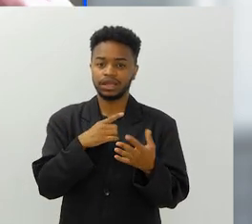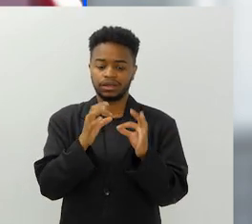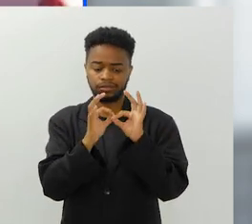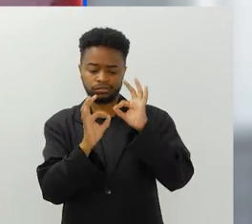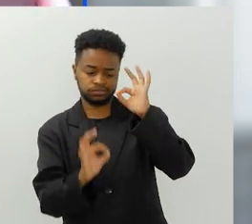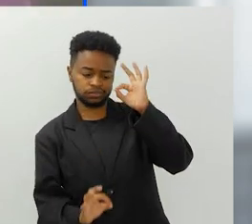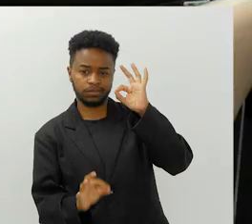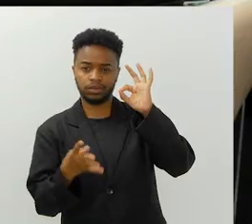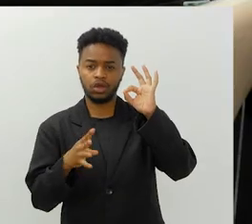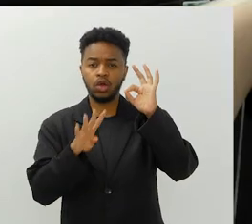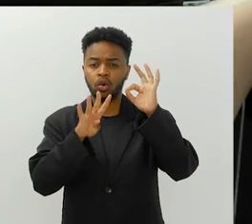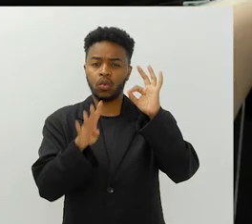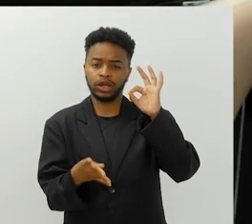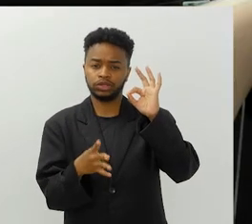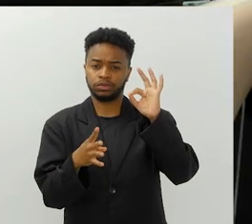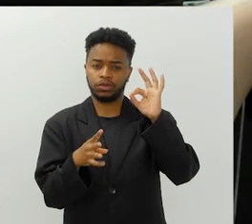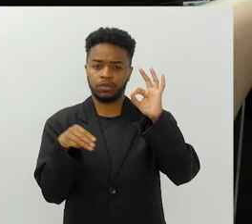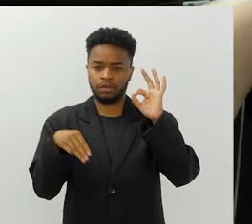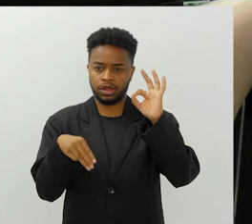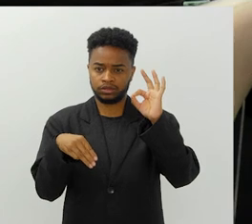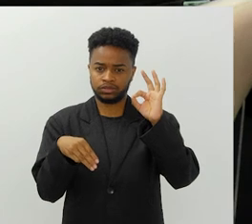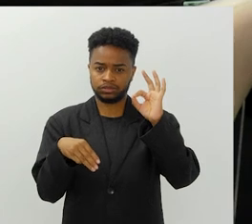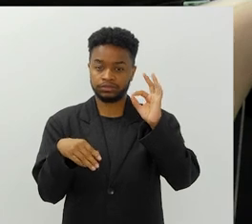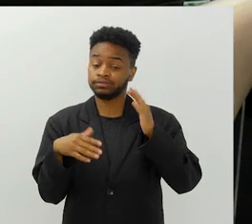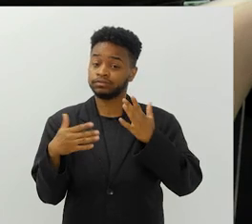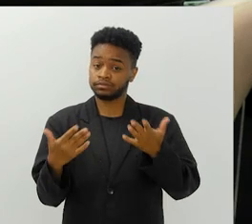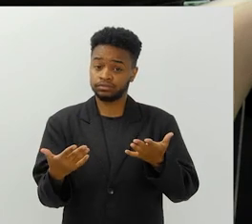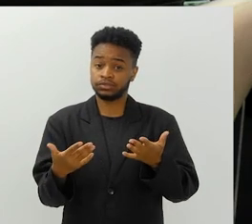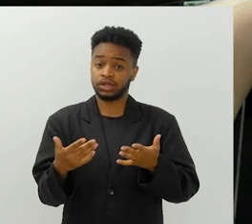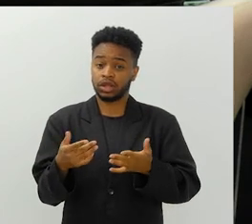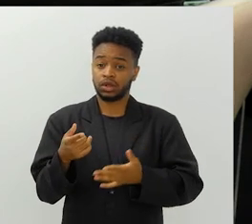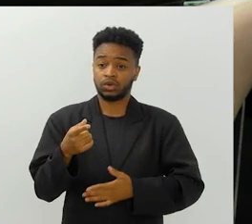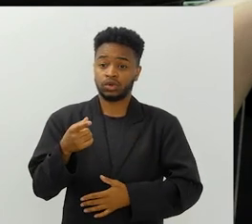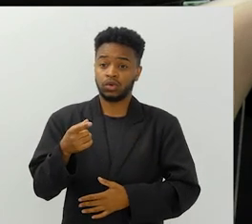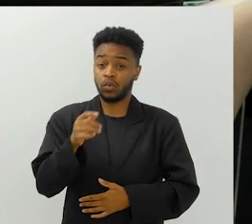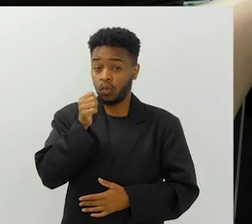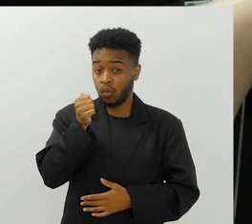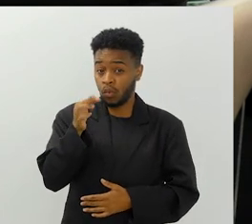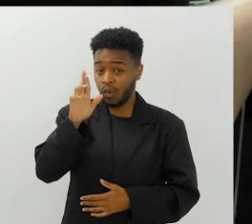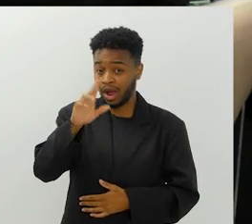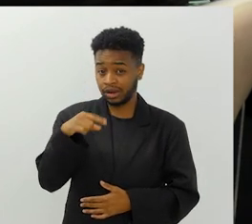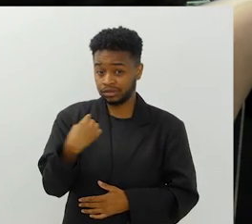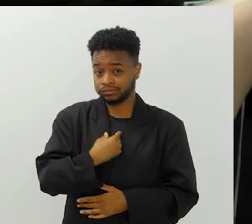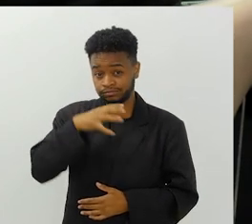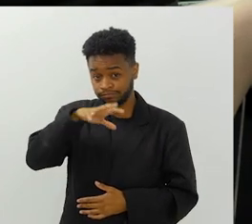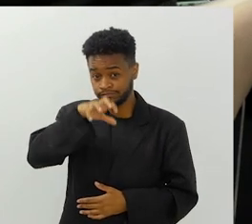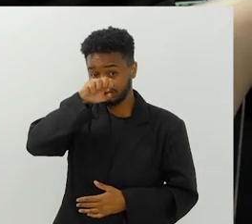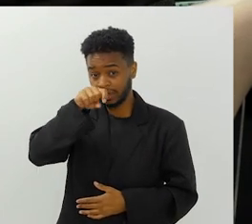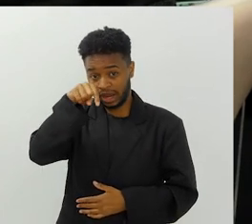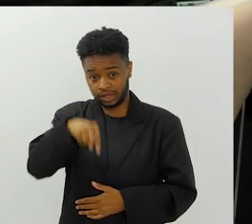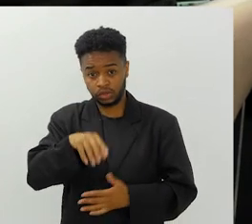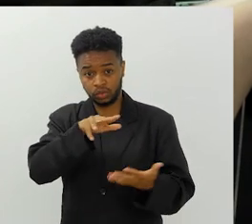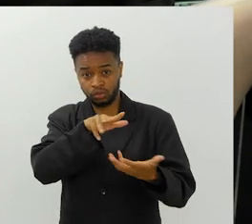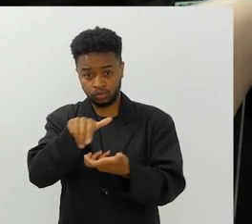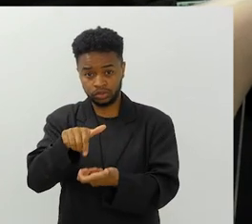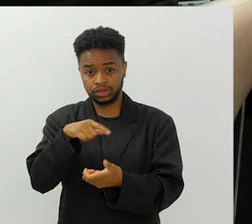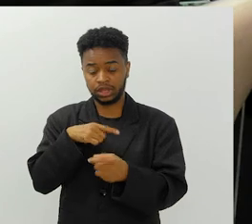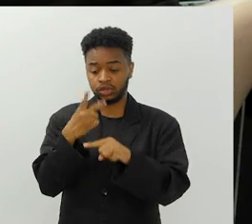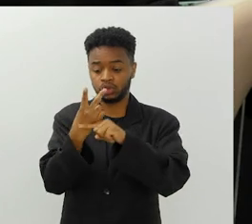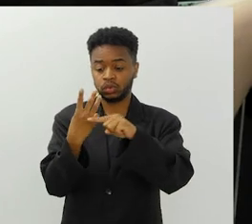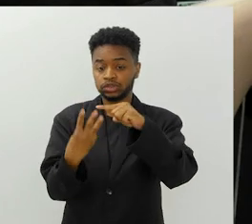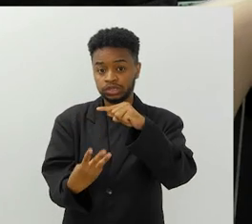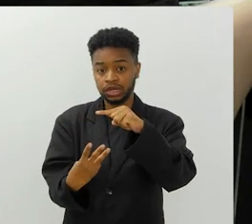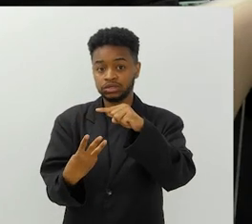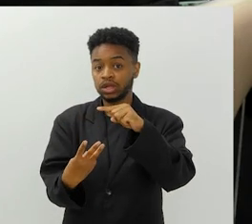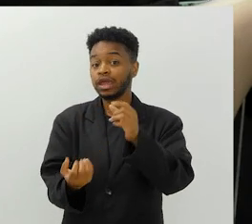uma profundidade média de 4 mil metros, é quase todo o oxigênio produzido no nosso planeta, dois